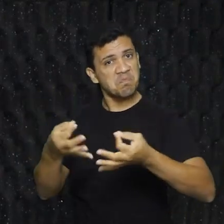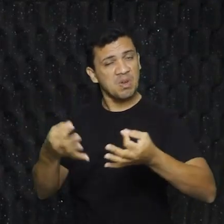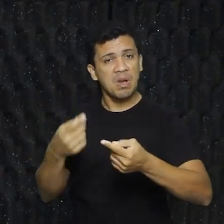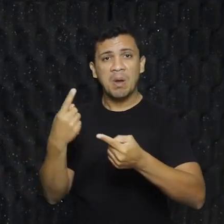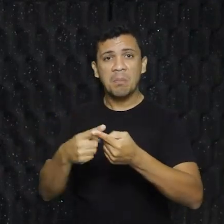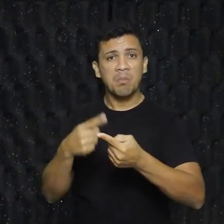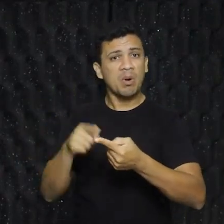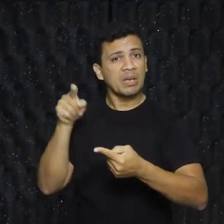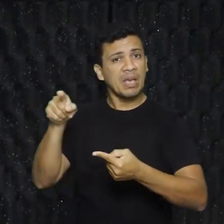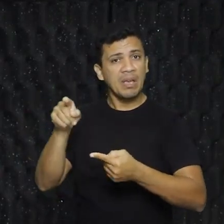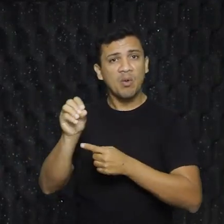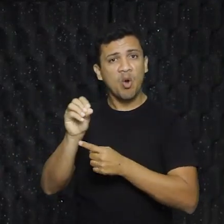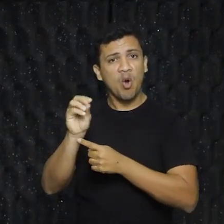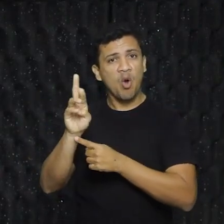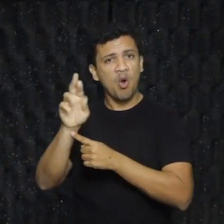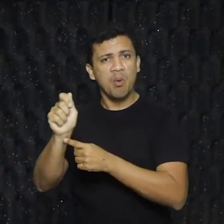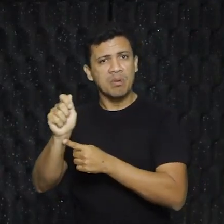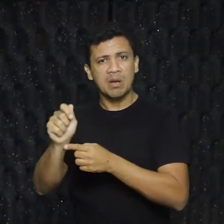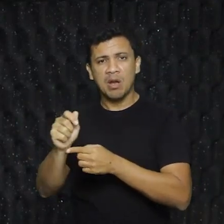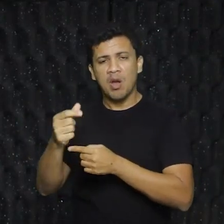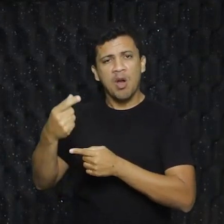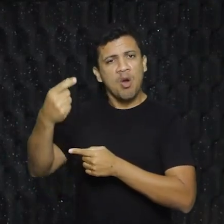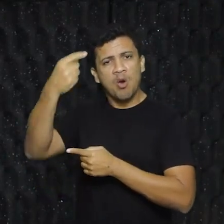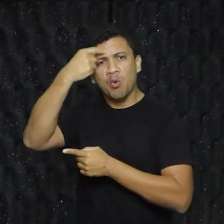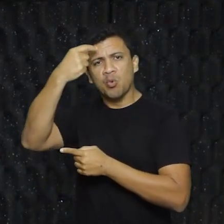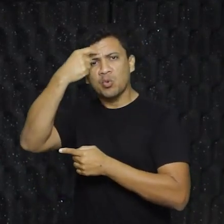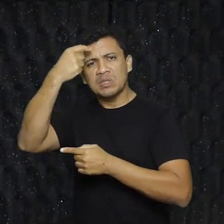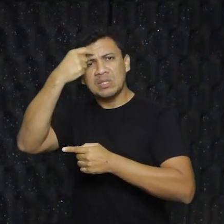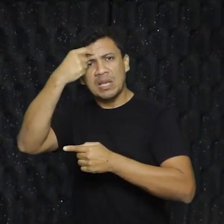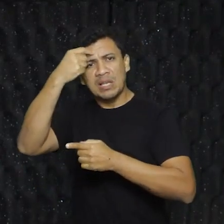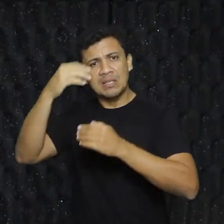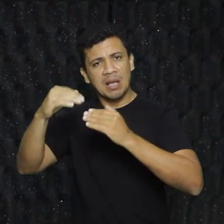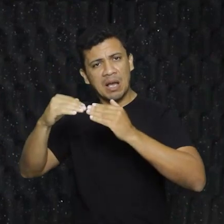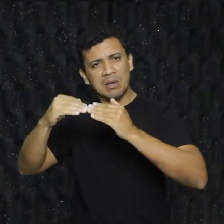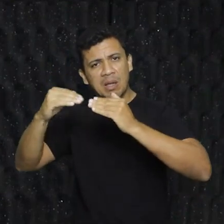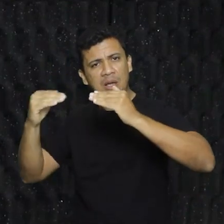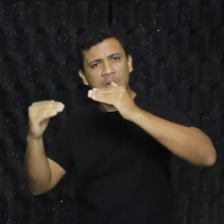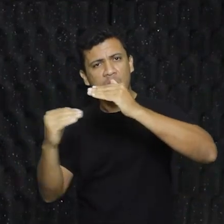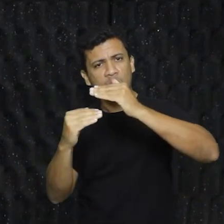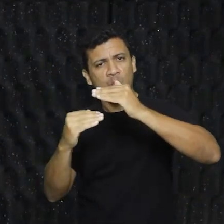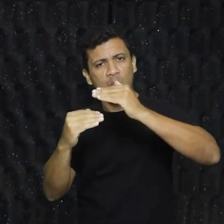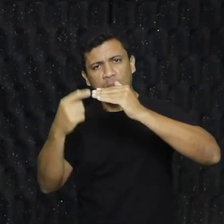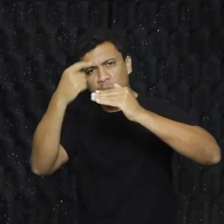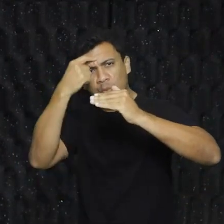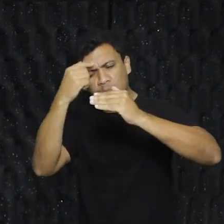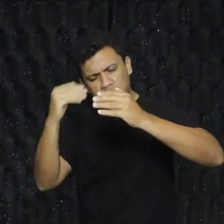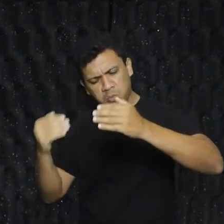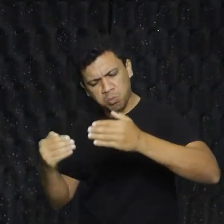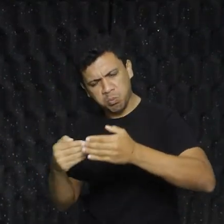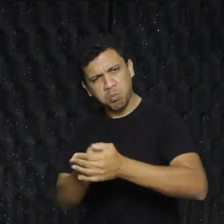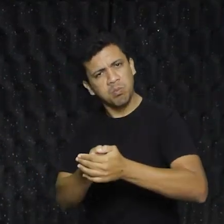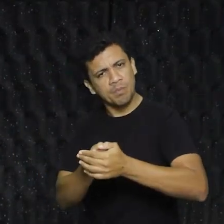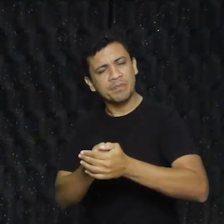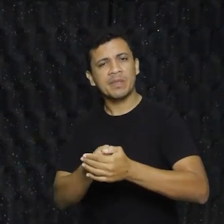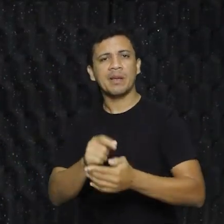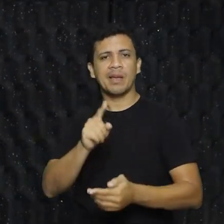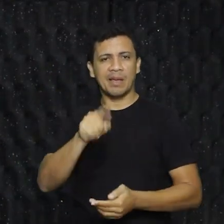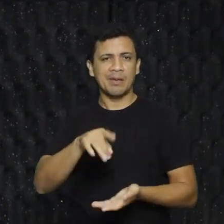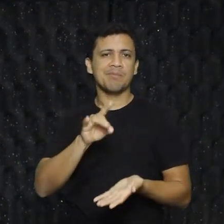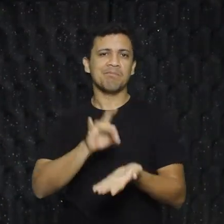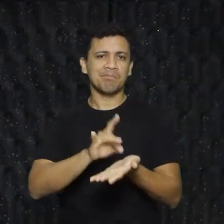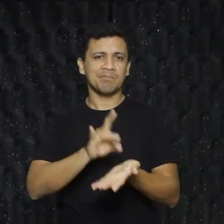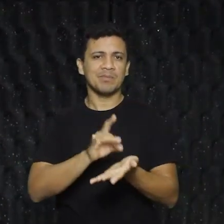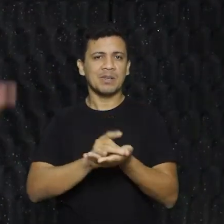várias camadas que vão desde a consciência até o inconsciente e o subconsciente. É literalmente como se você